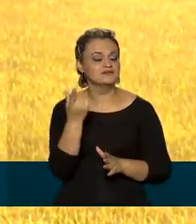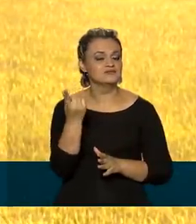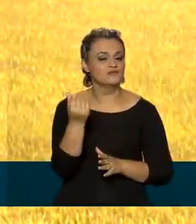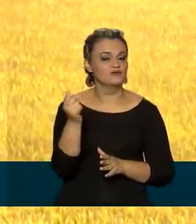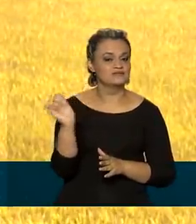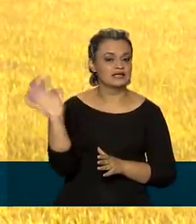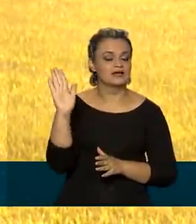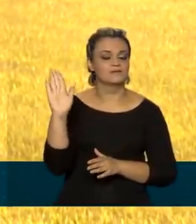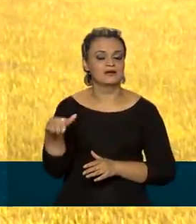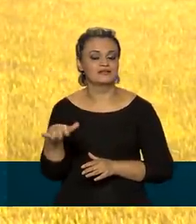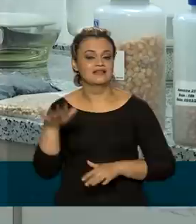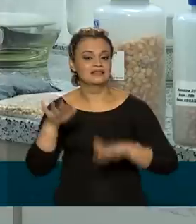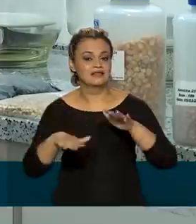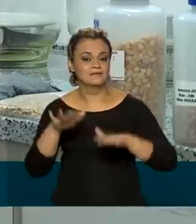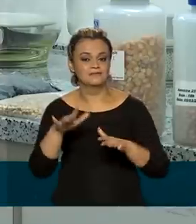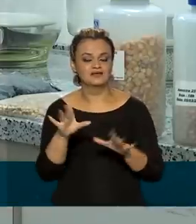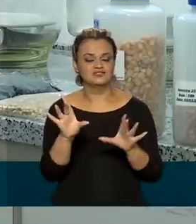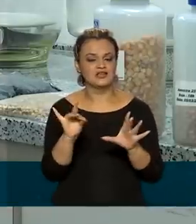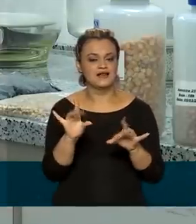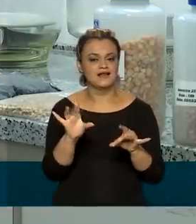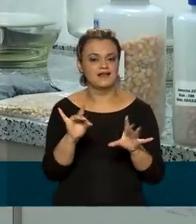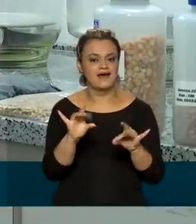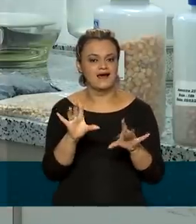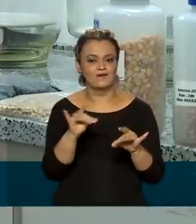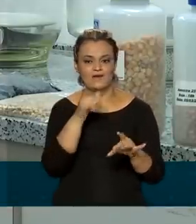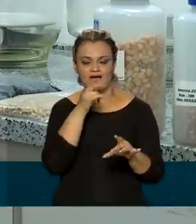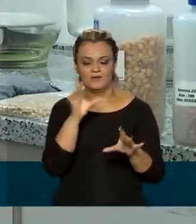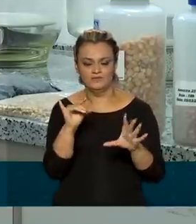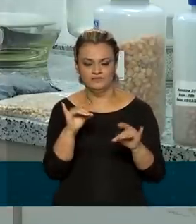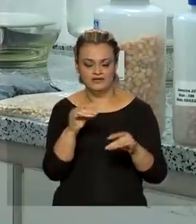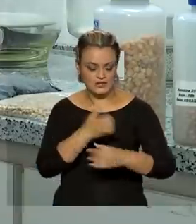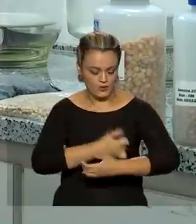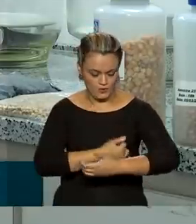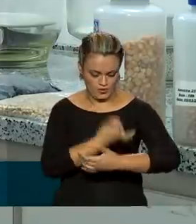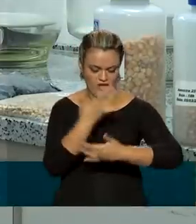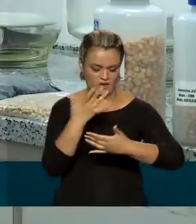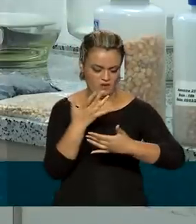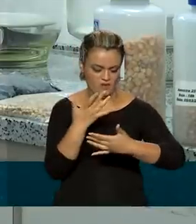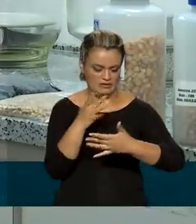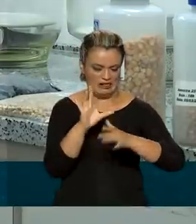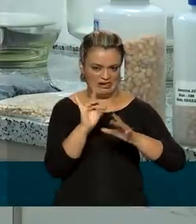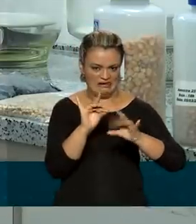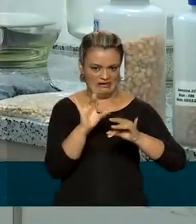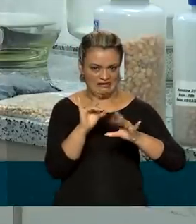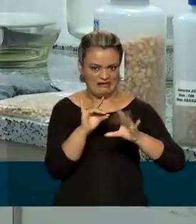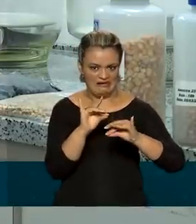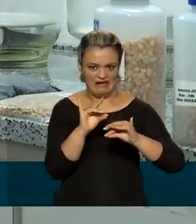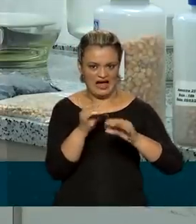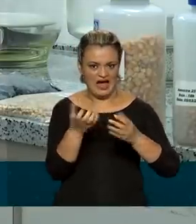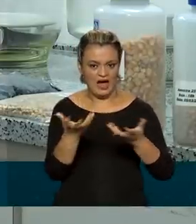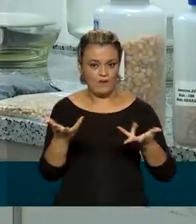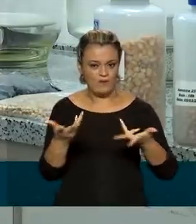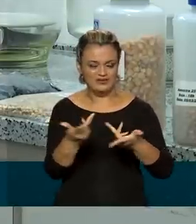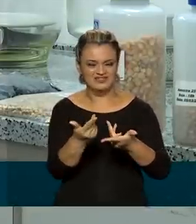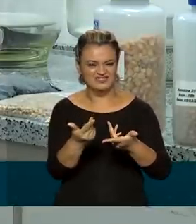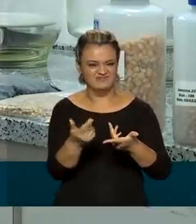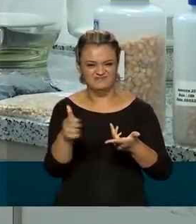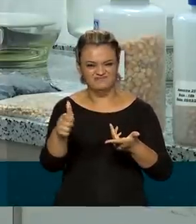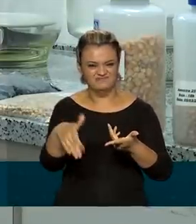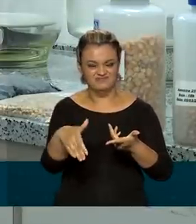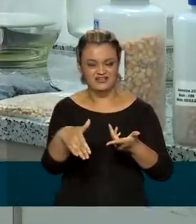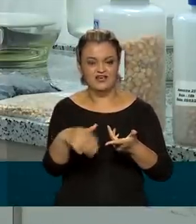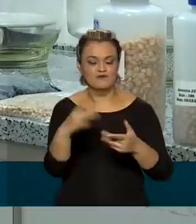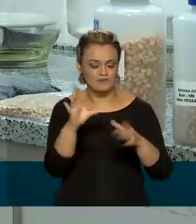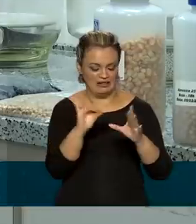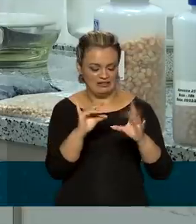final é o teor de umidade. Quanto mais úmido o grão, pior é a sua qualidade porque é mais fácil